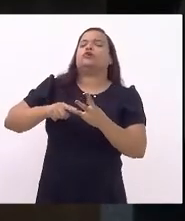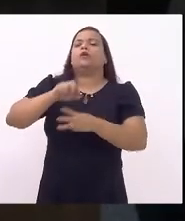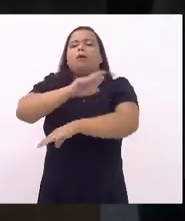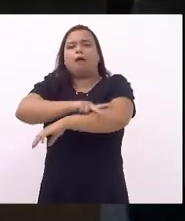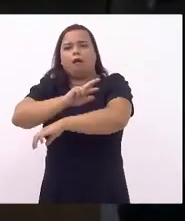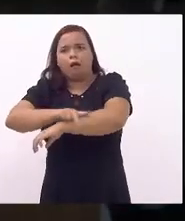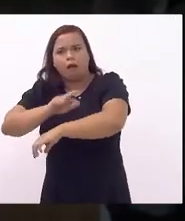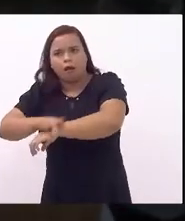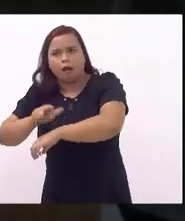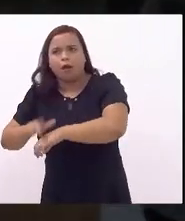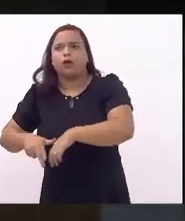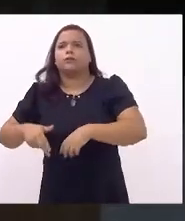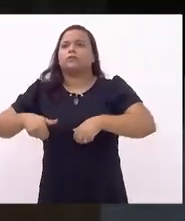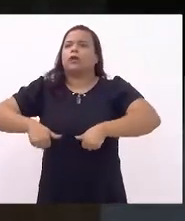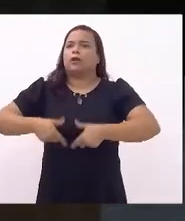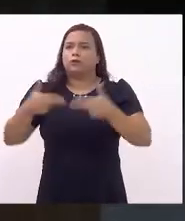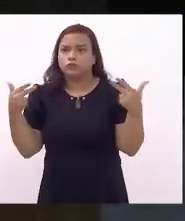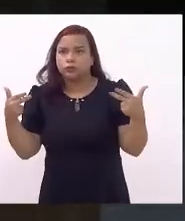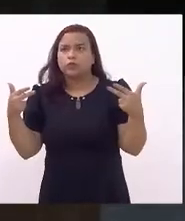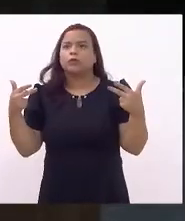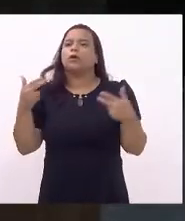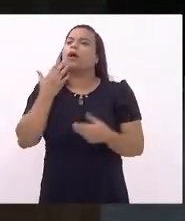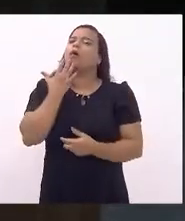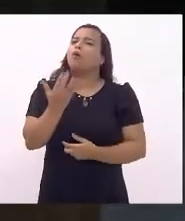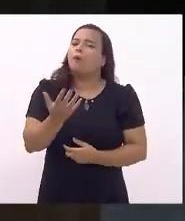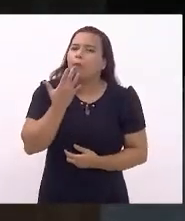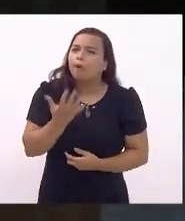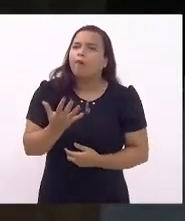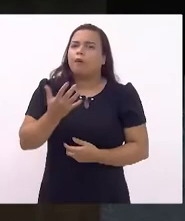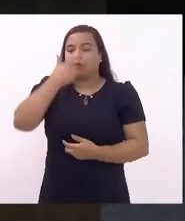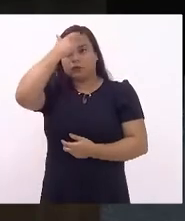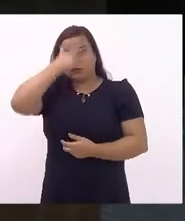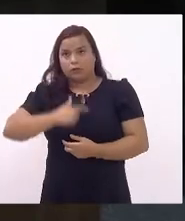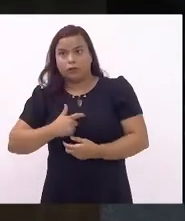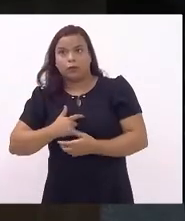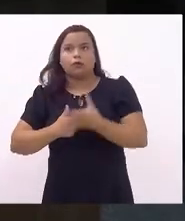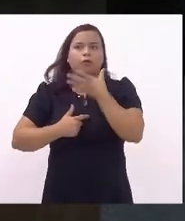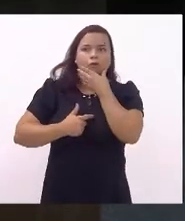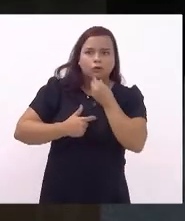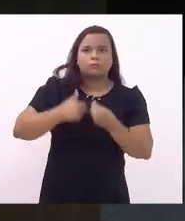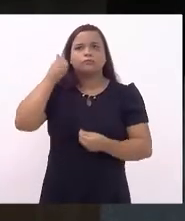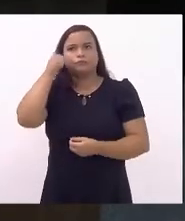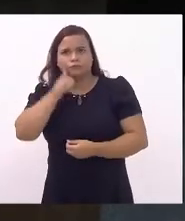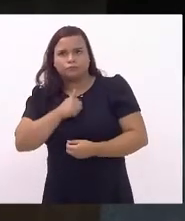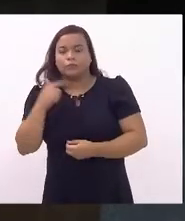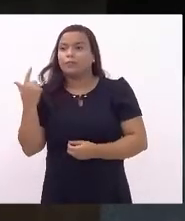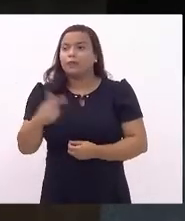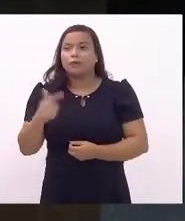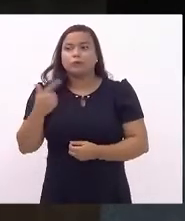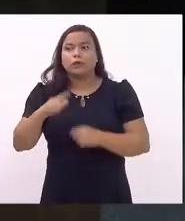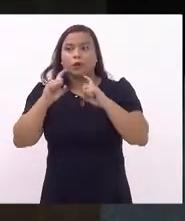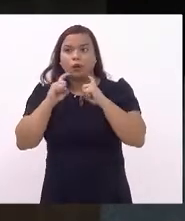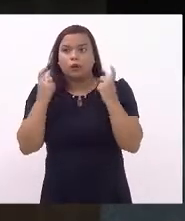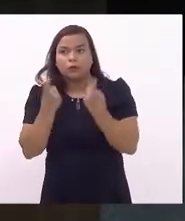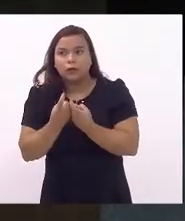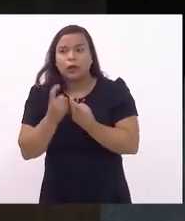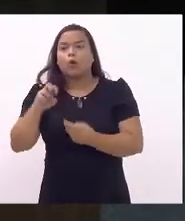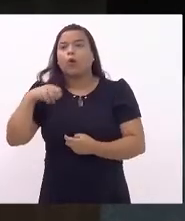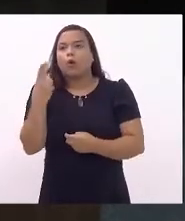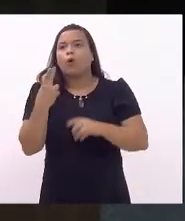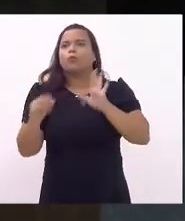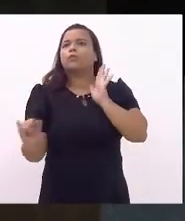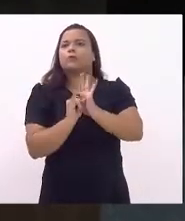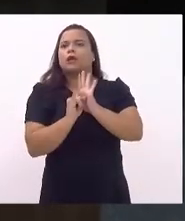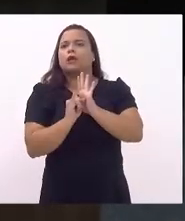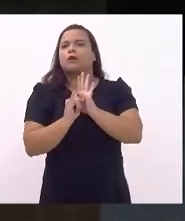raça, cor, sexo. Aqui não está orientação sexual nem identidade de gênero. Então, se não está